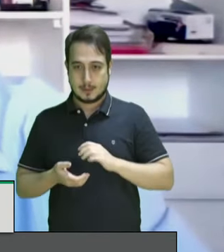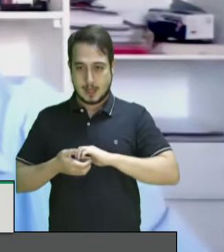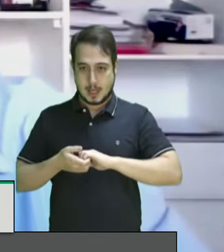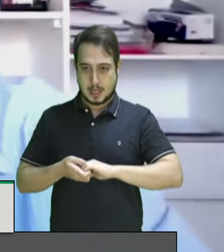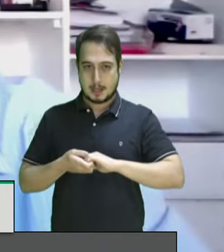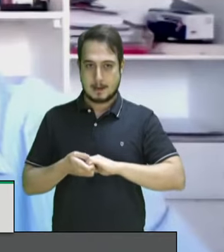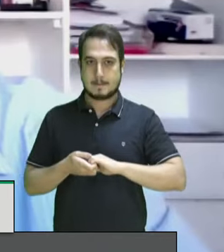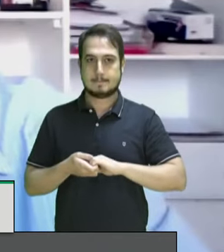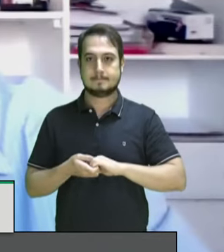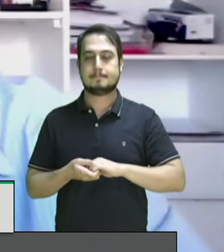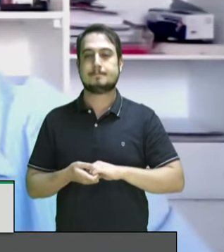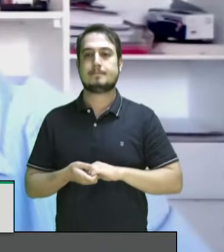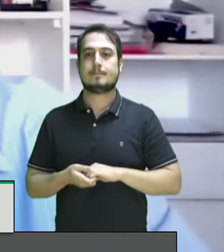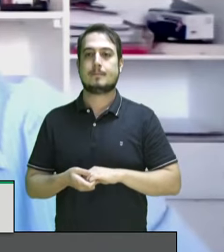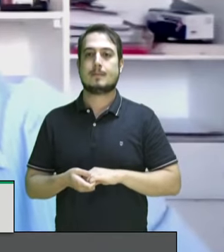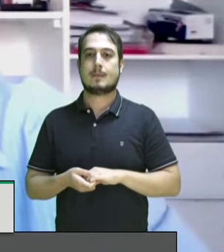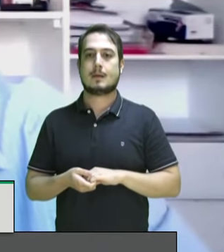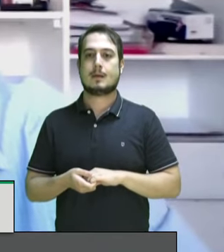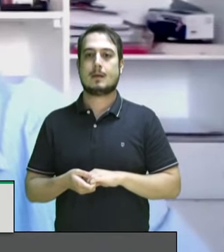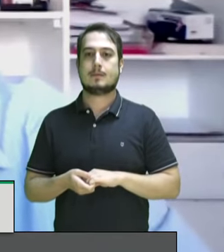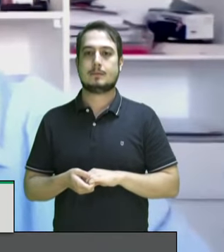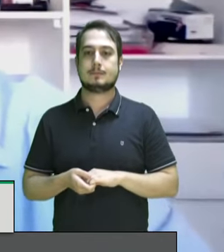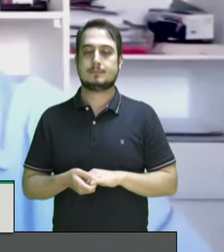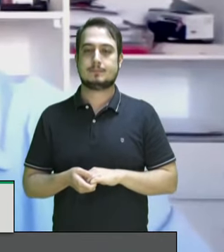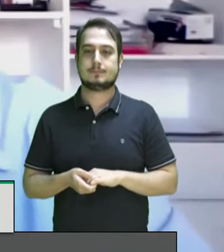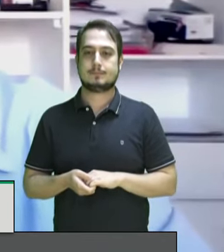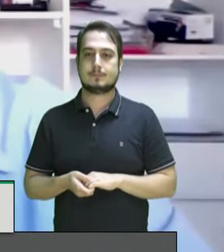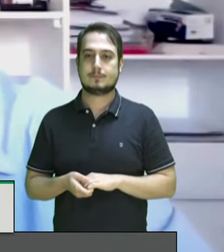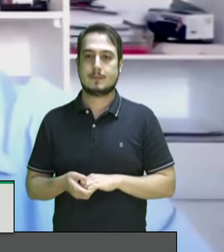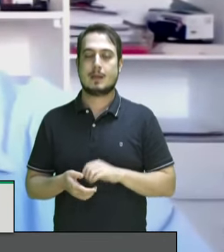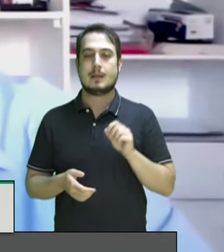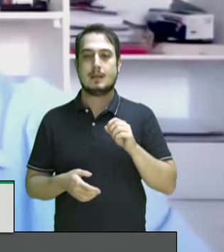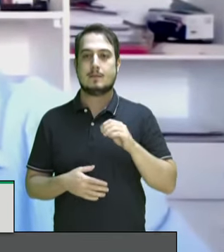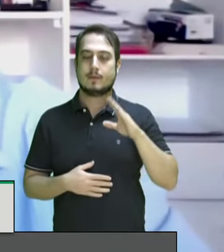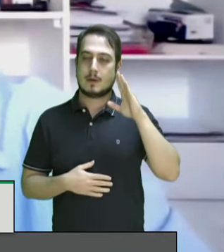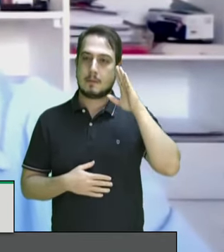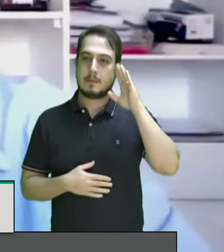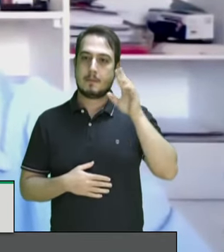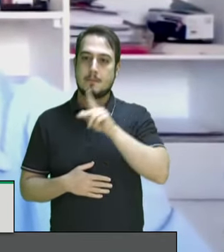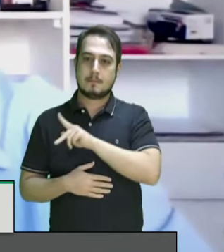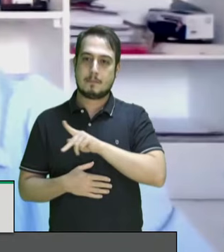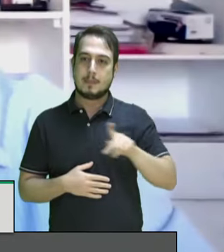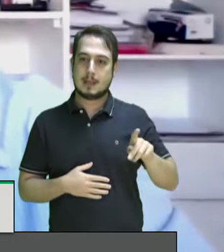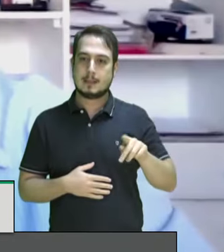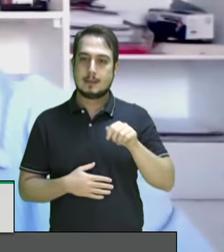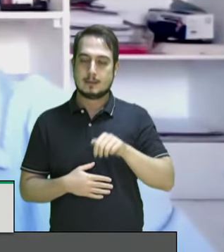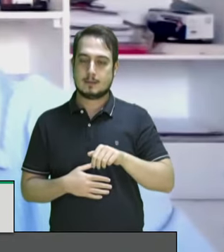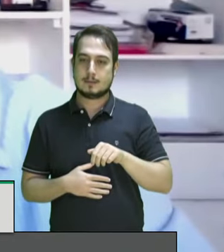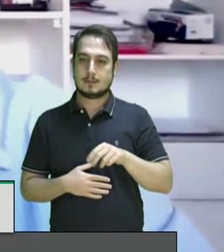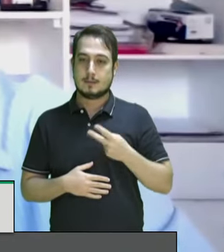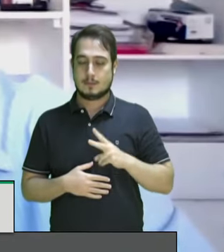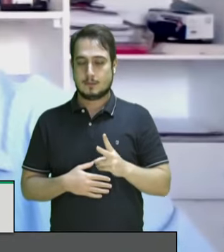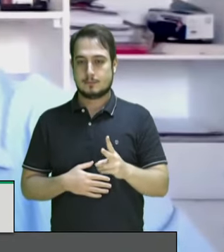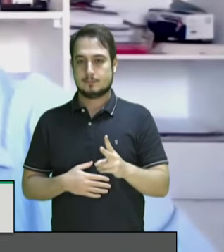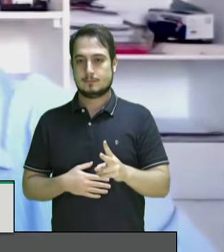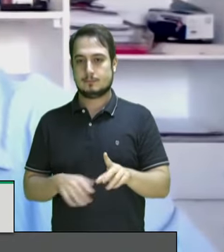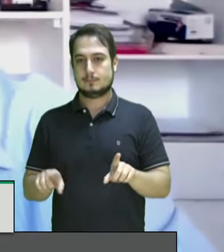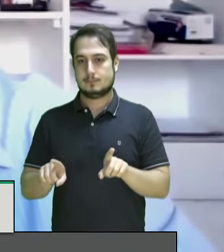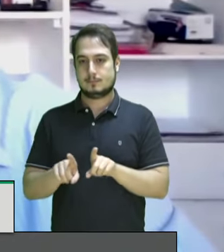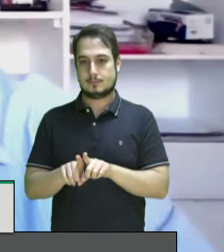deputado Helder Salomão, que foi presidente desta comissão e que foi